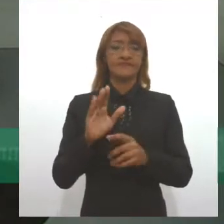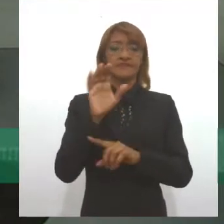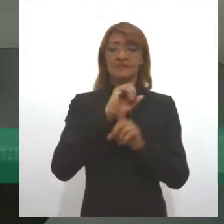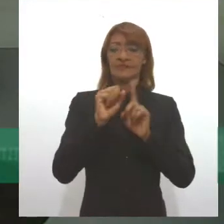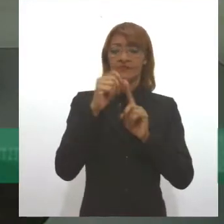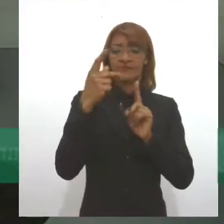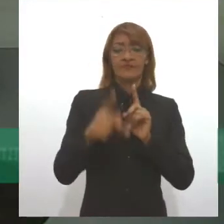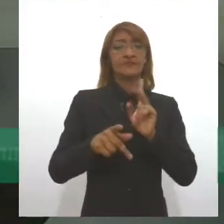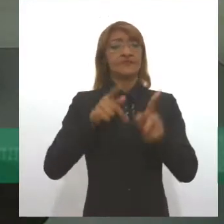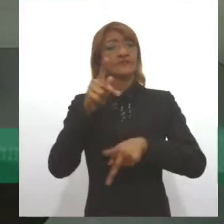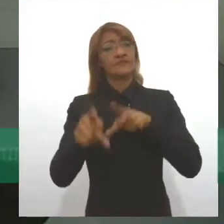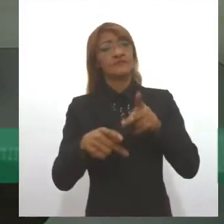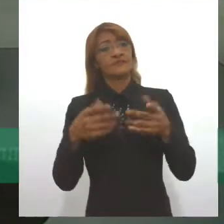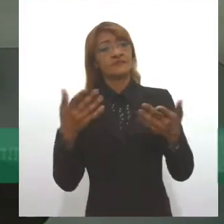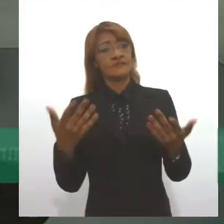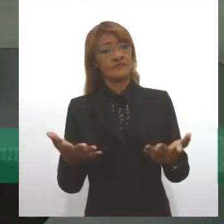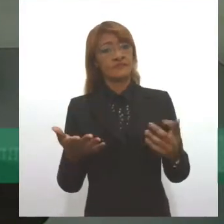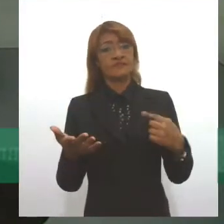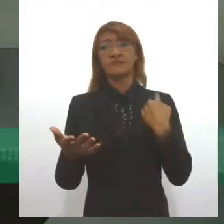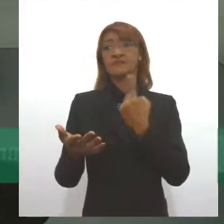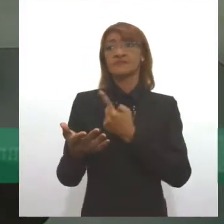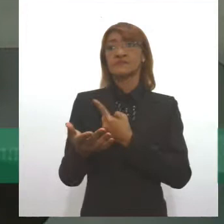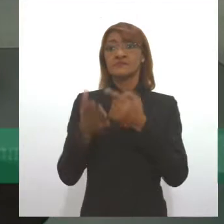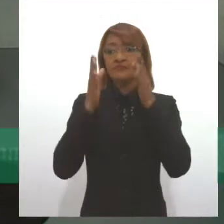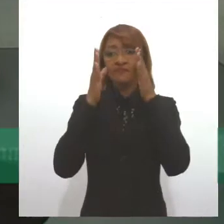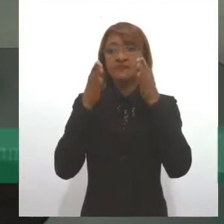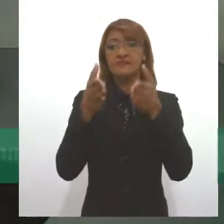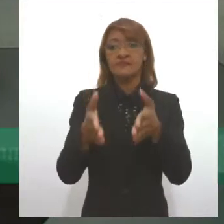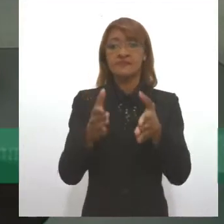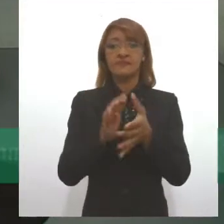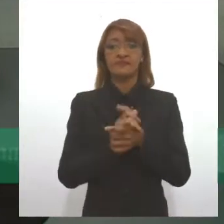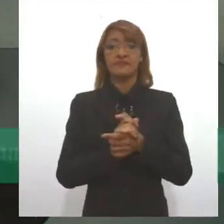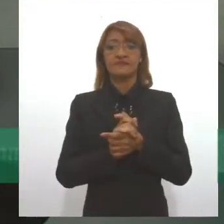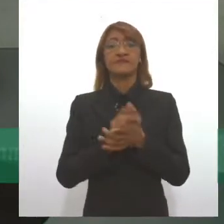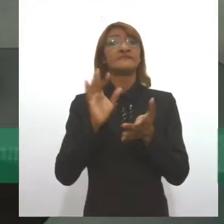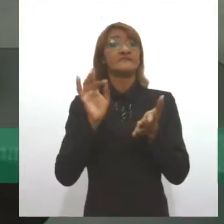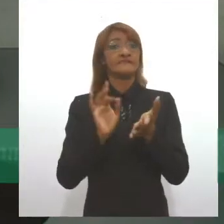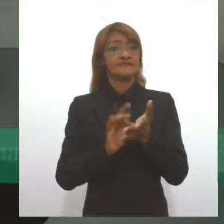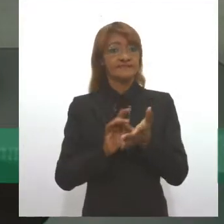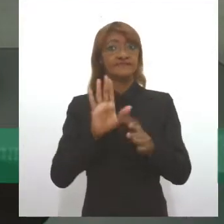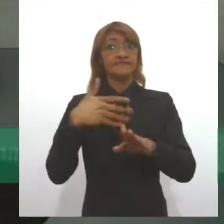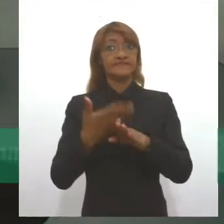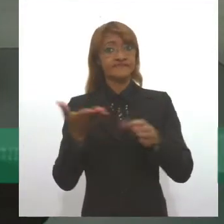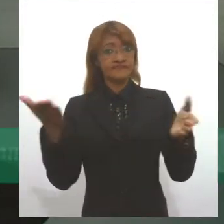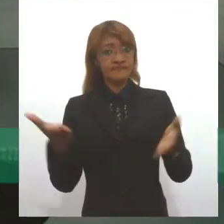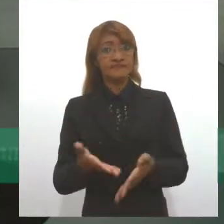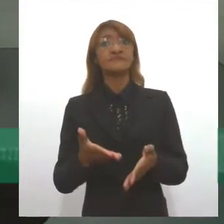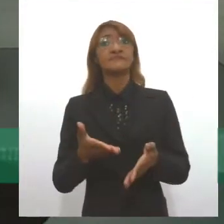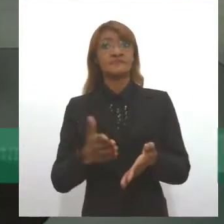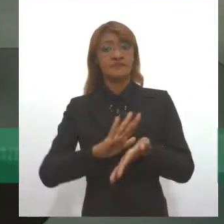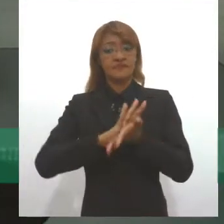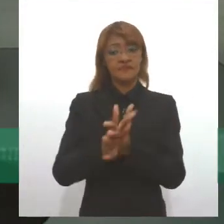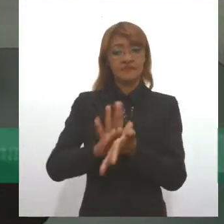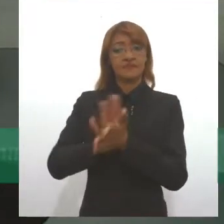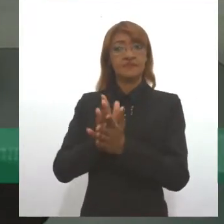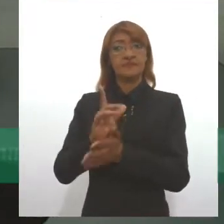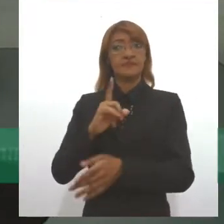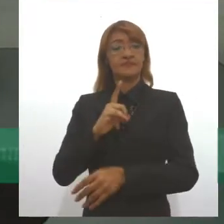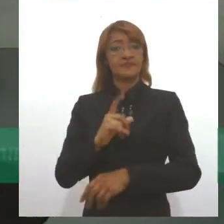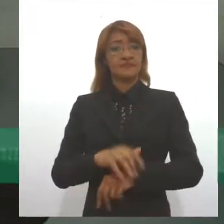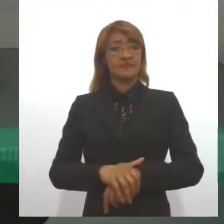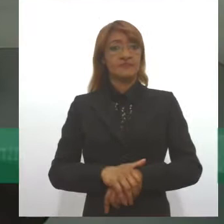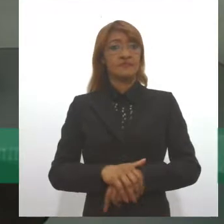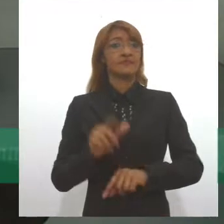povo, e nós precisamos ter um olhar voltado para ela. É verdade que existe muito preconceito associado a essa população, aliás, um